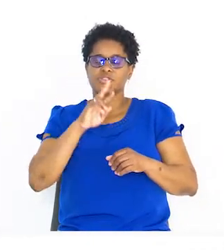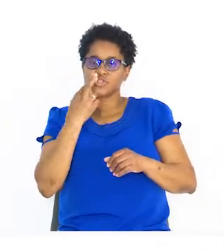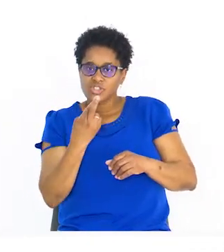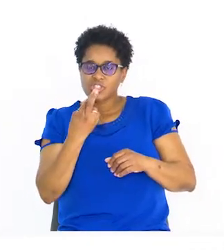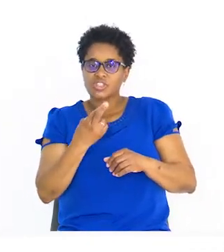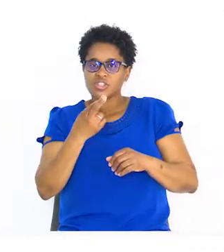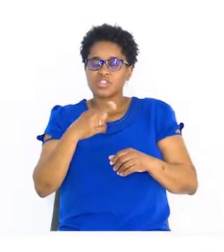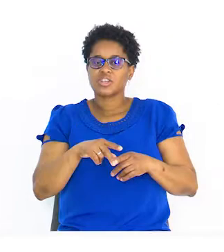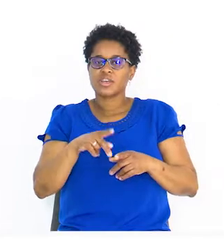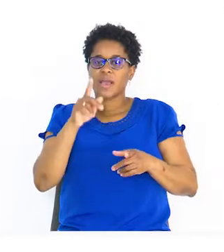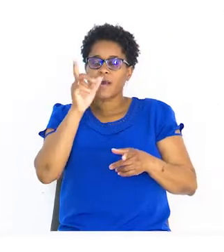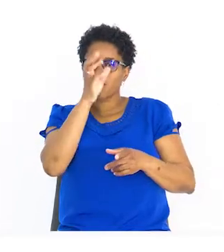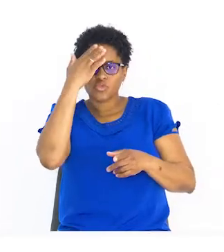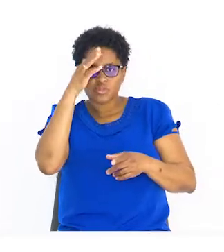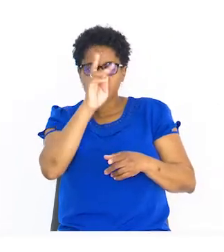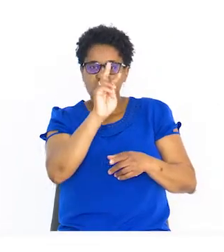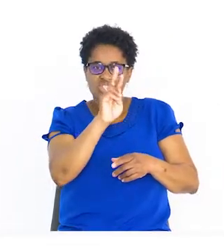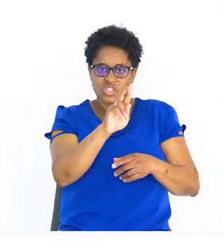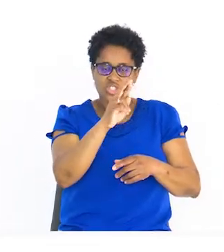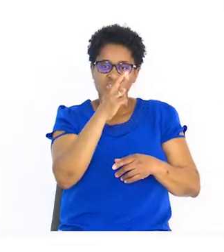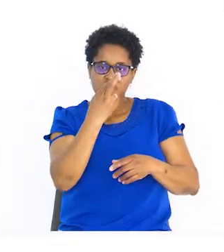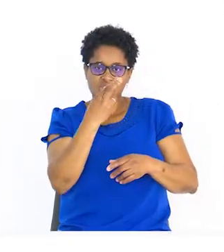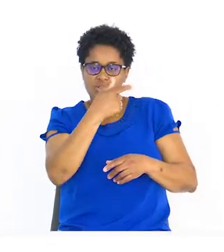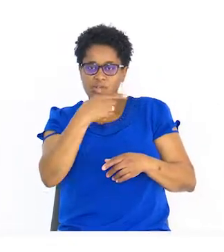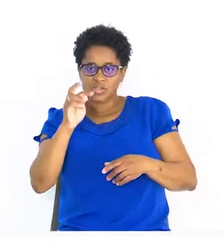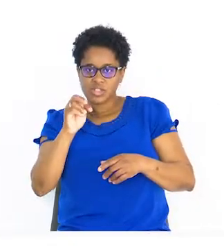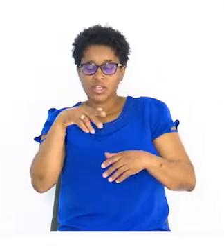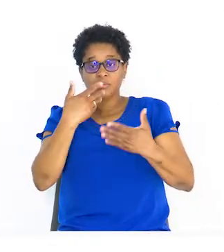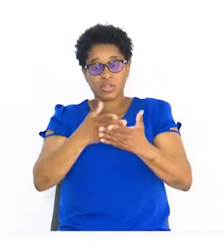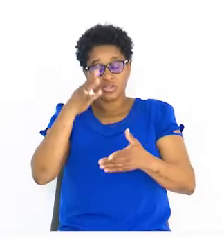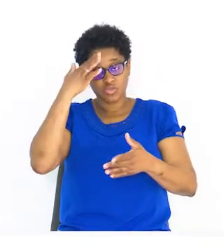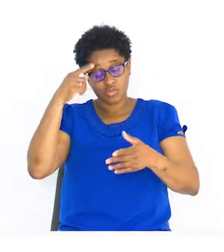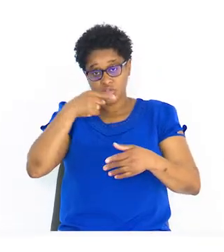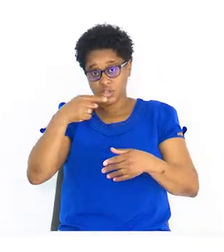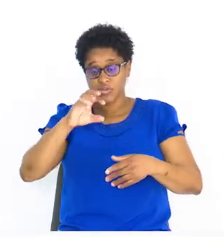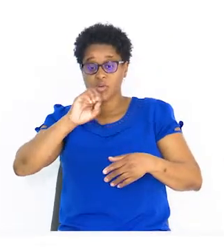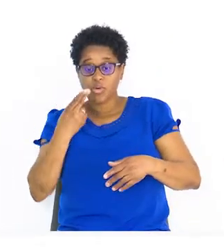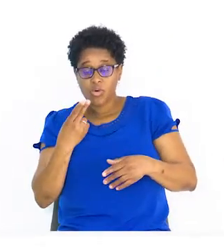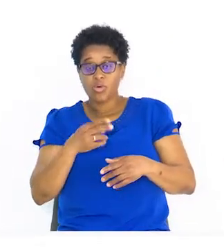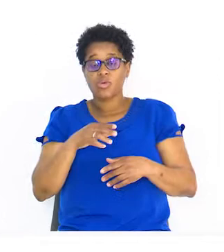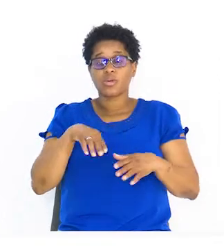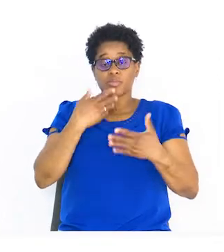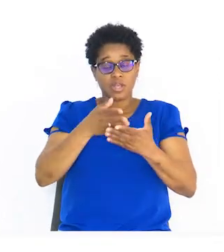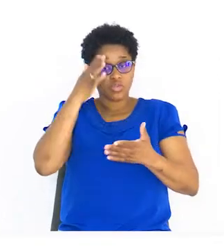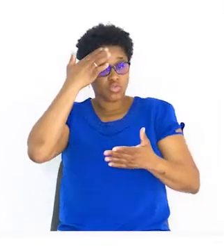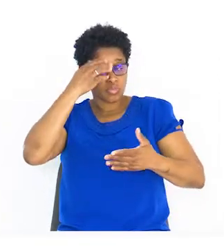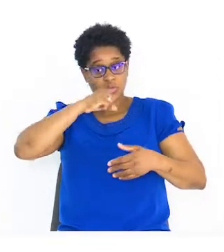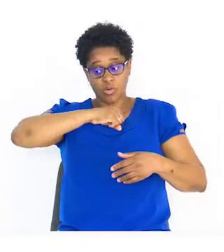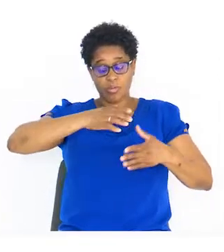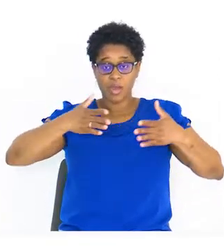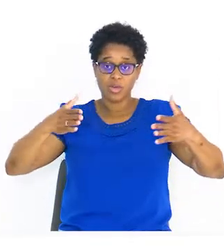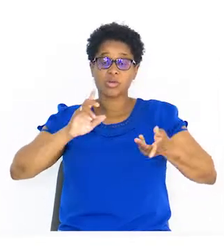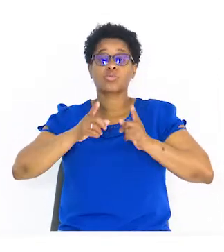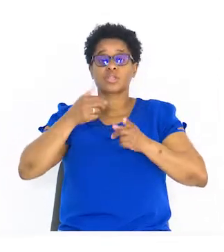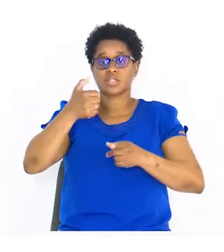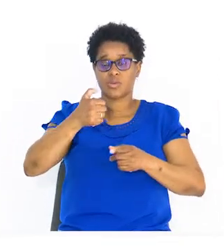expressão x menos 3 representa números negativos ou representa números maiores